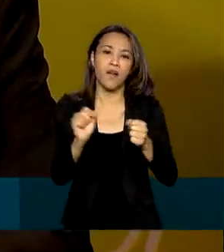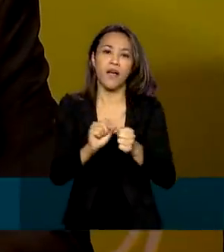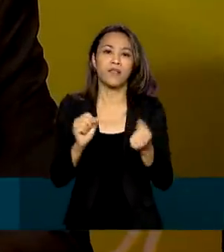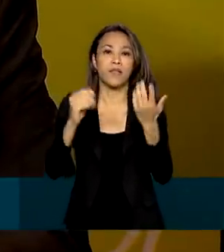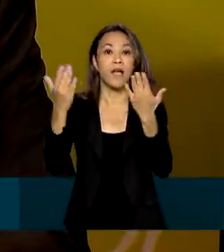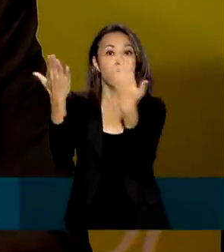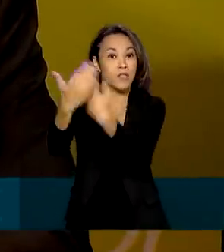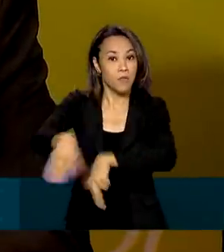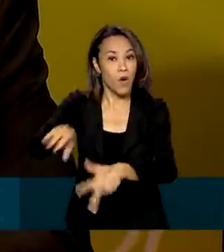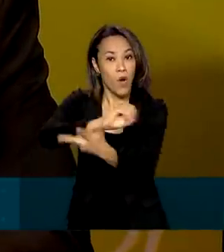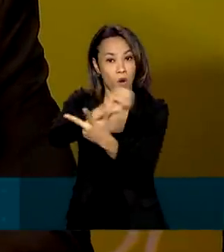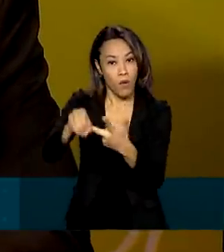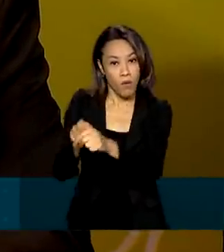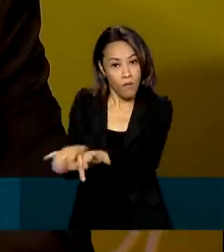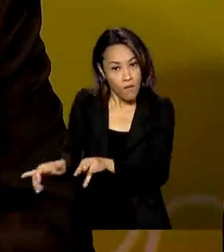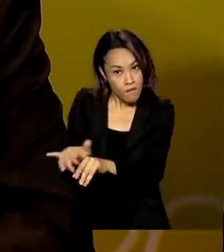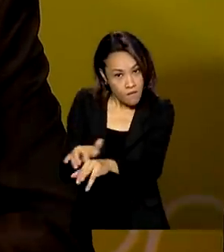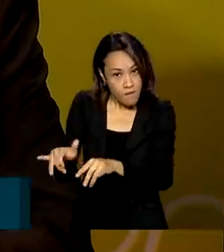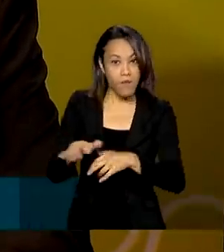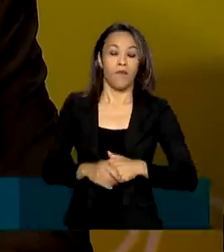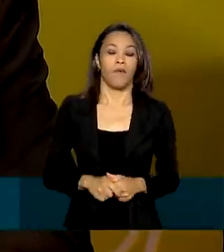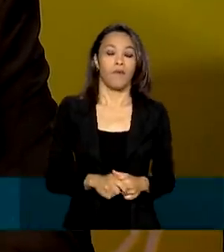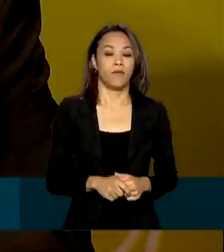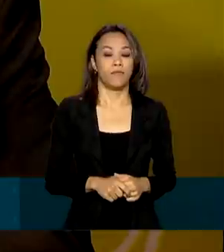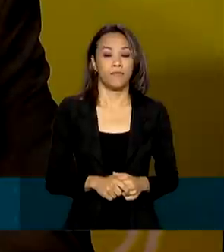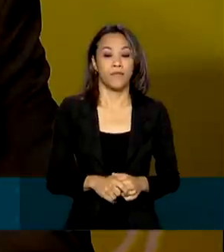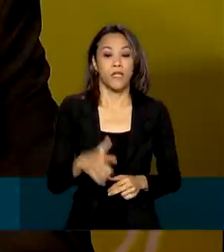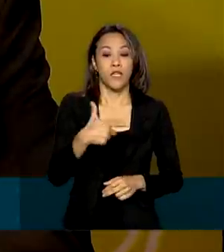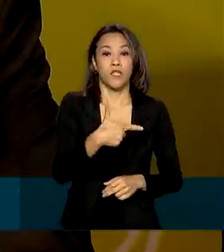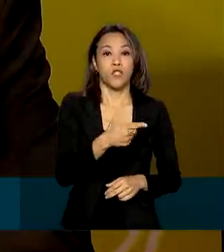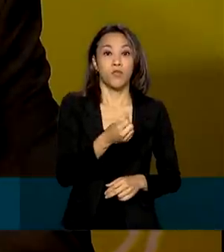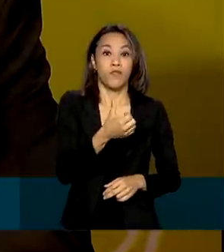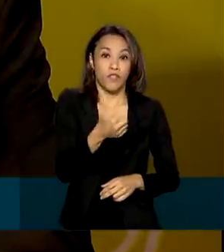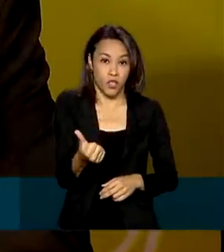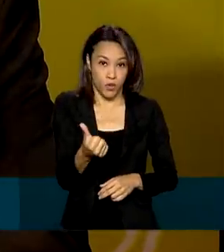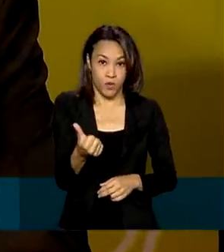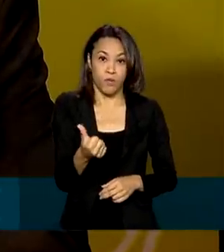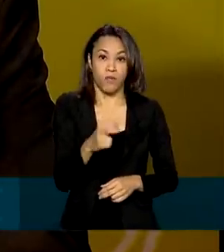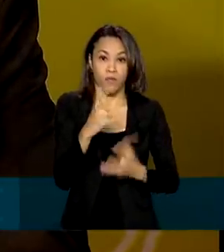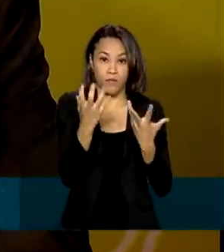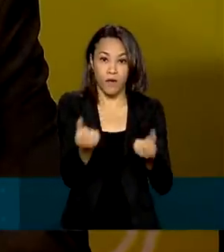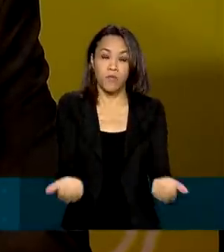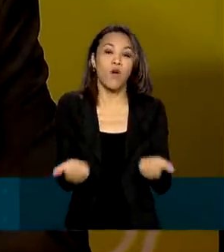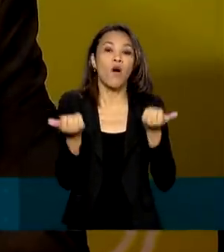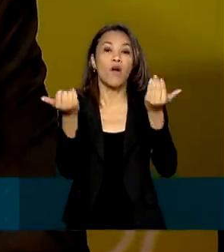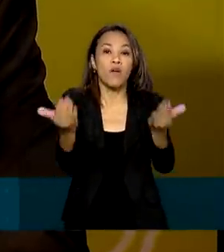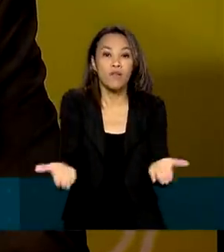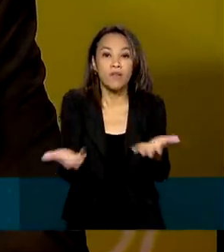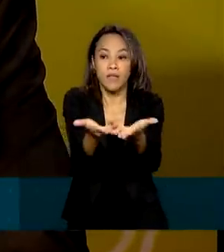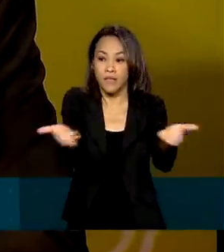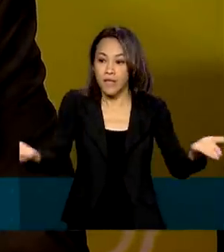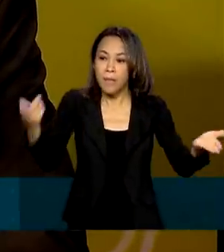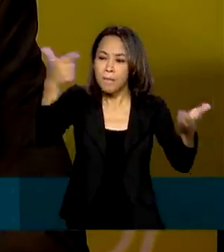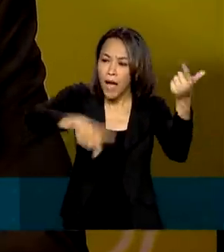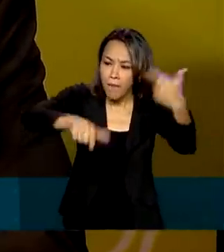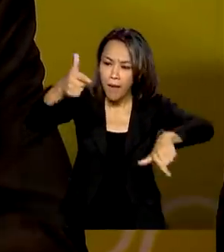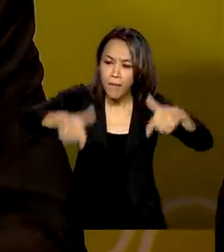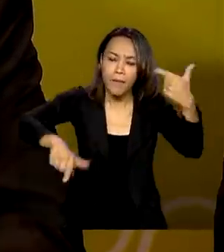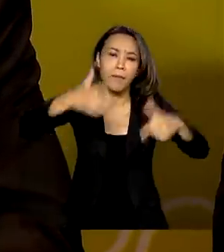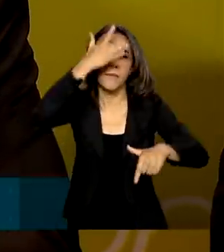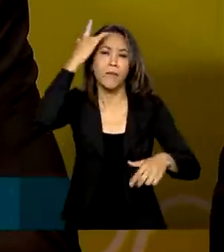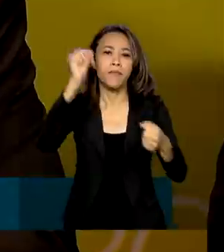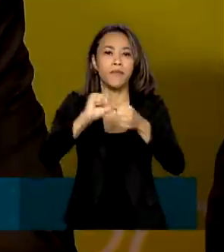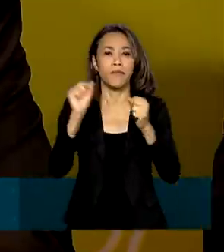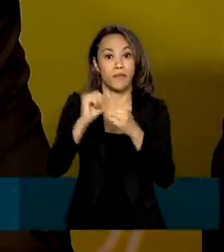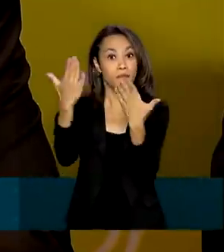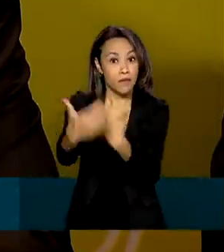digital. Já em 2021, vamos ampliar a oferta para mais pessoas poderem fazer a prova